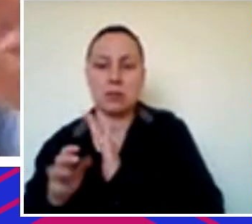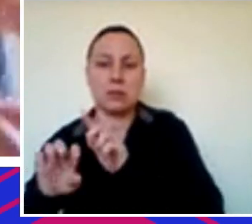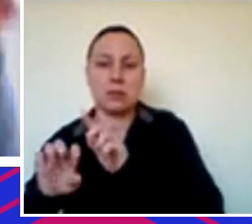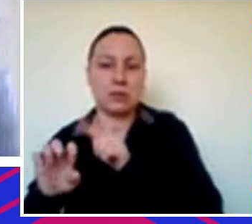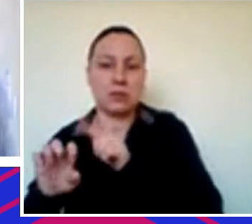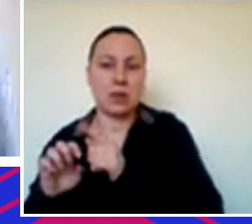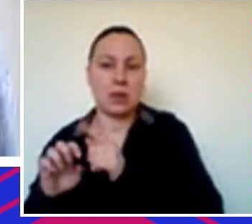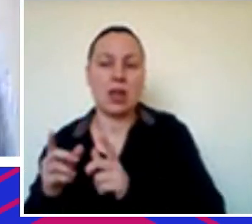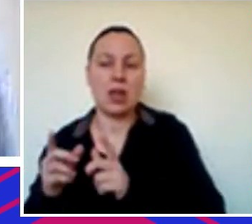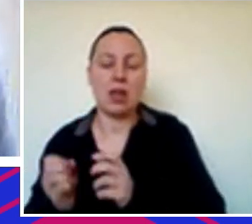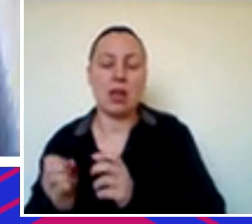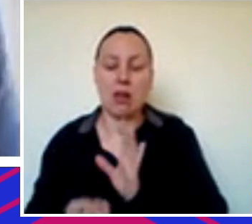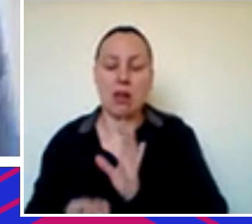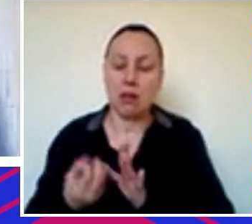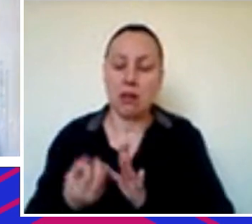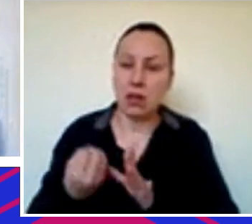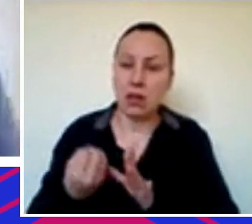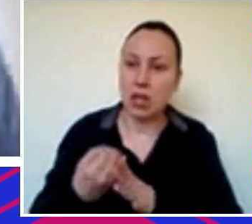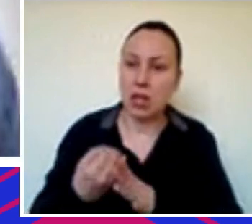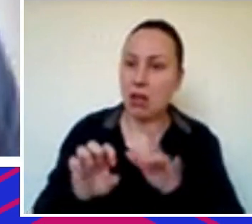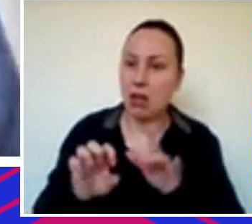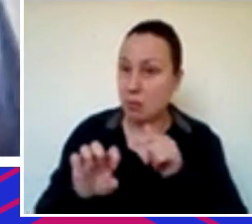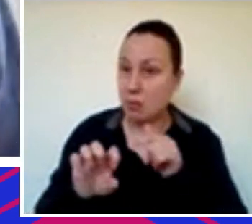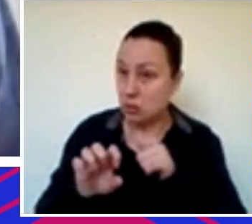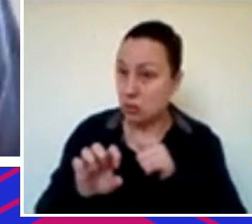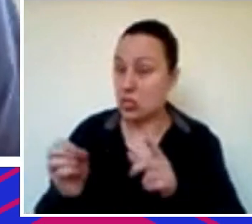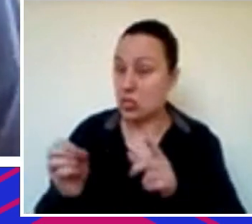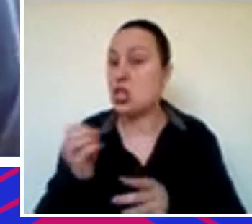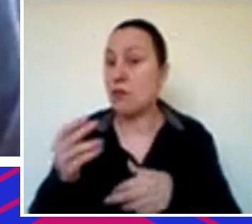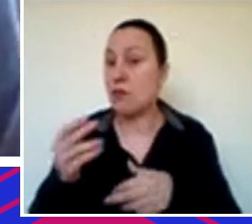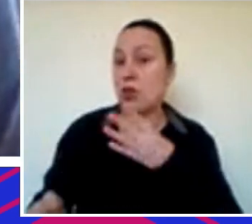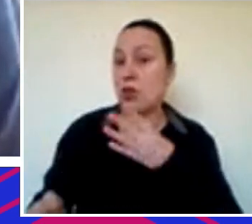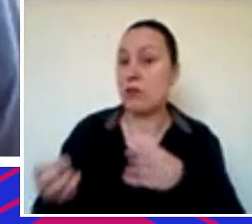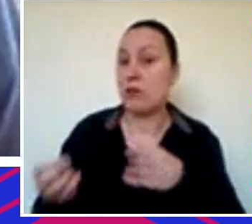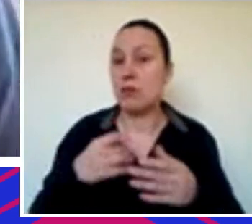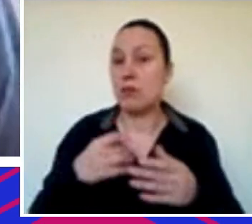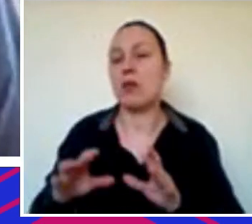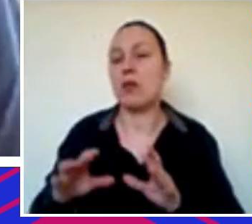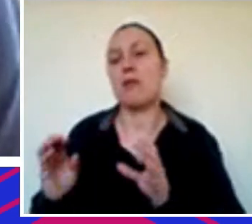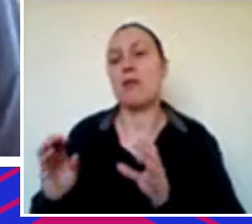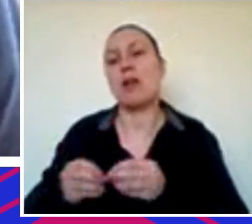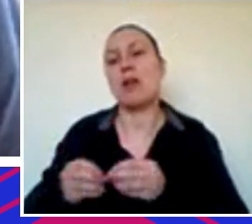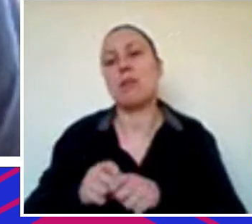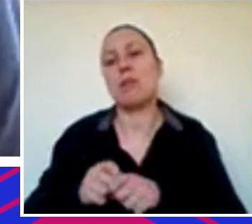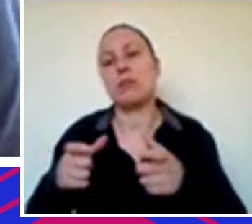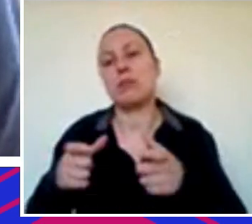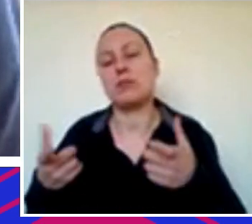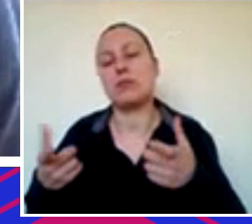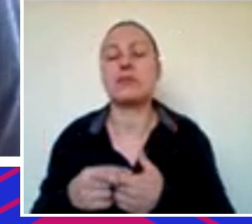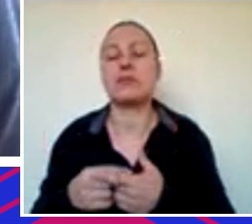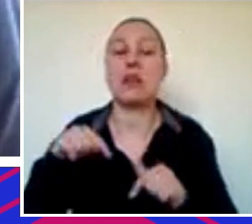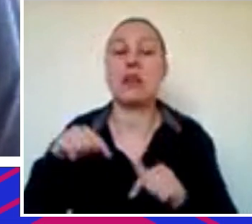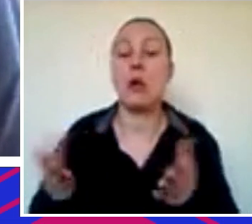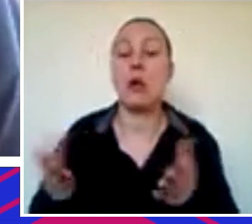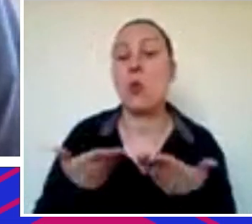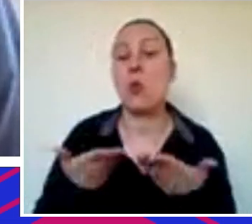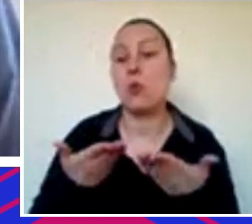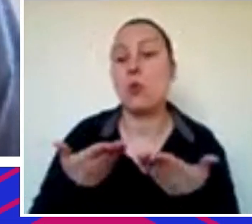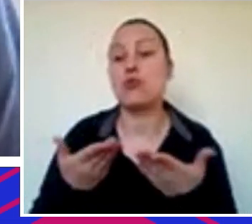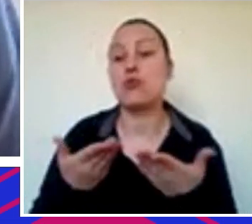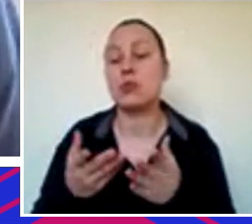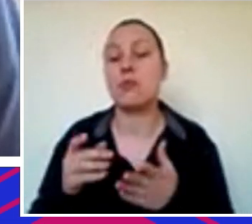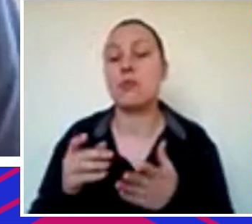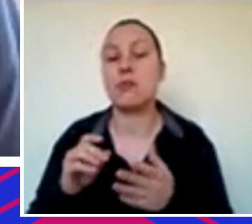para financiar novas iniciativas, né. Eu acho que o nosso negócio de industrialização é gerador de caixa hoje, e ele nos permite hoje ter uma oferta bem